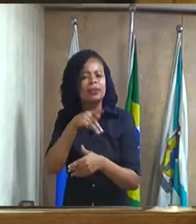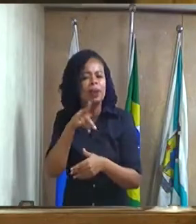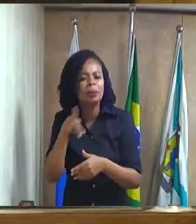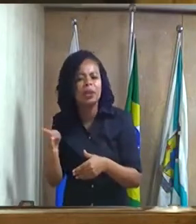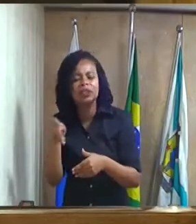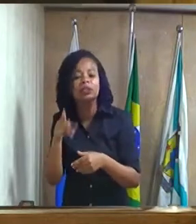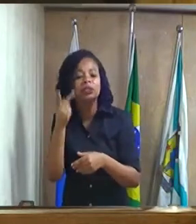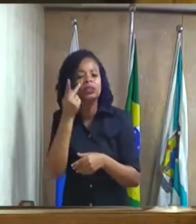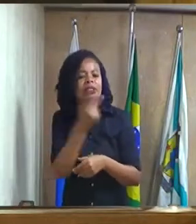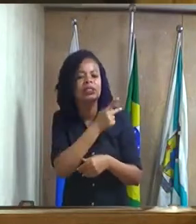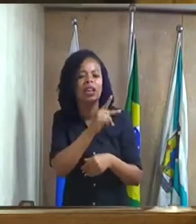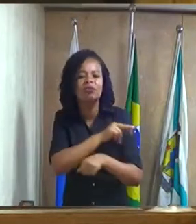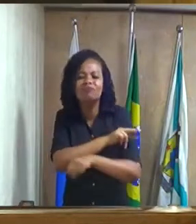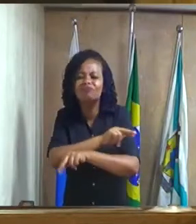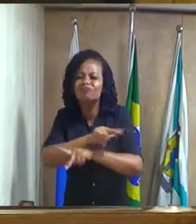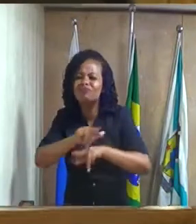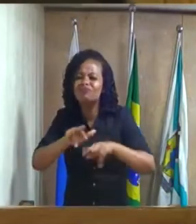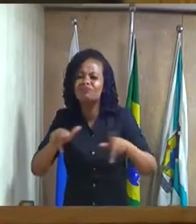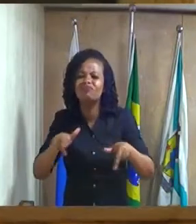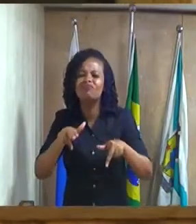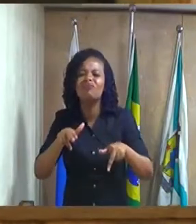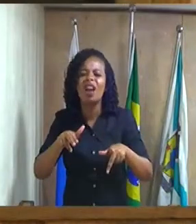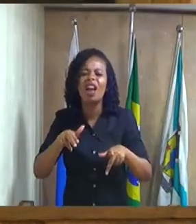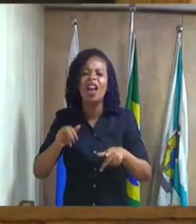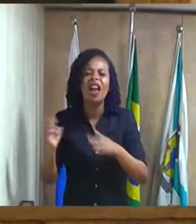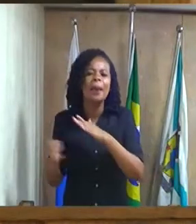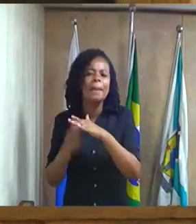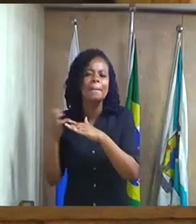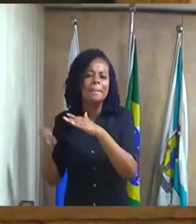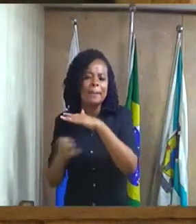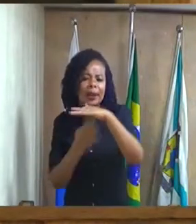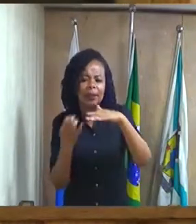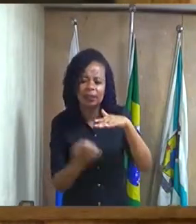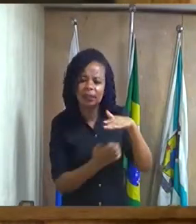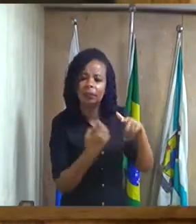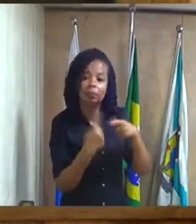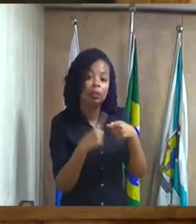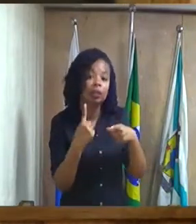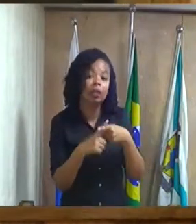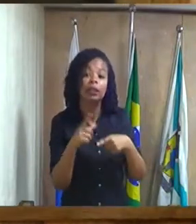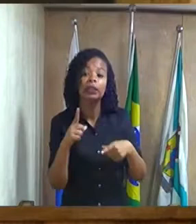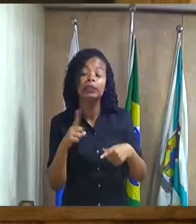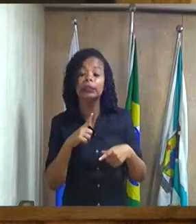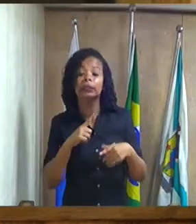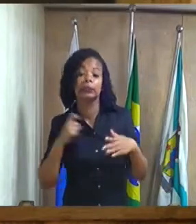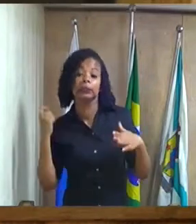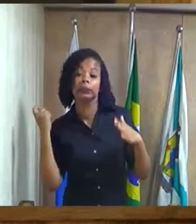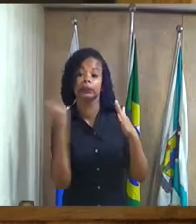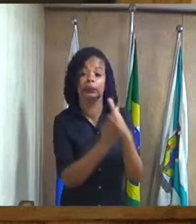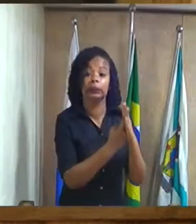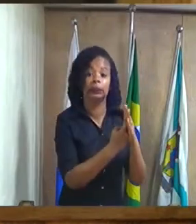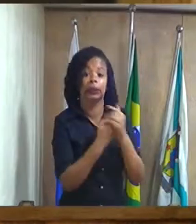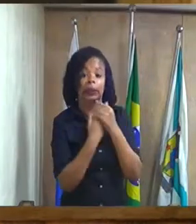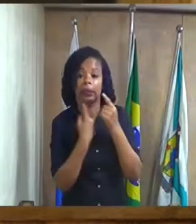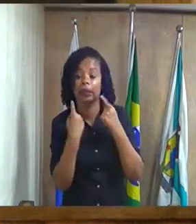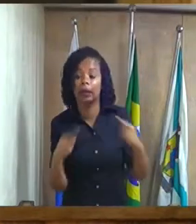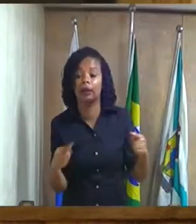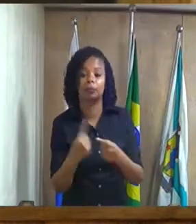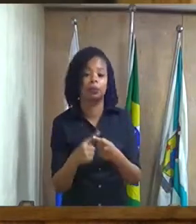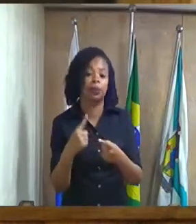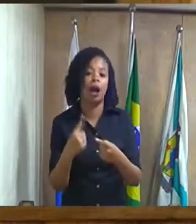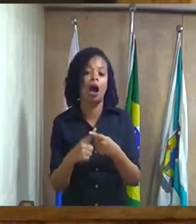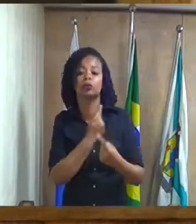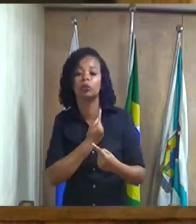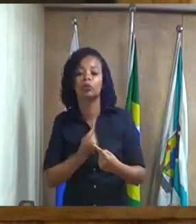várias empresas porque tem denúncia grave de uma secretaria desse governo mês passado o Ministério Público visitou